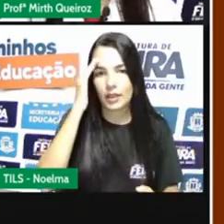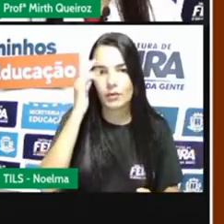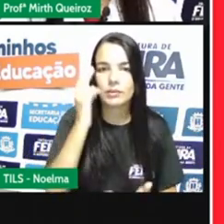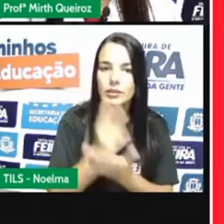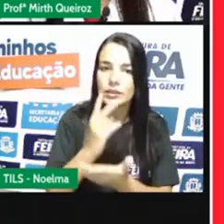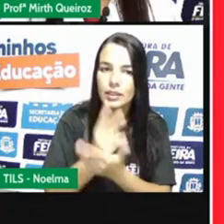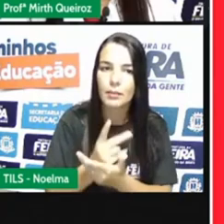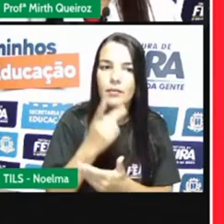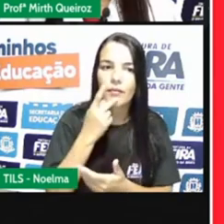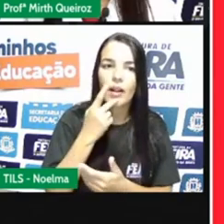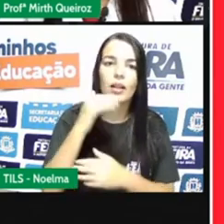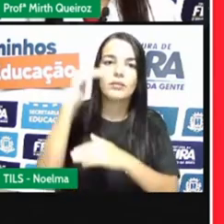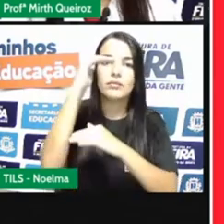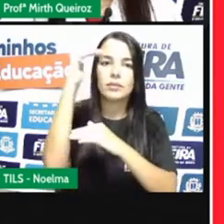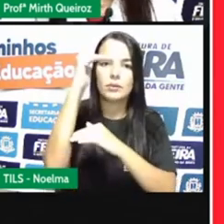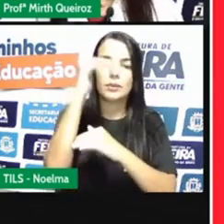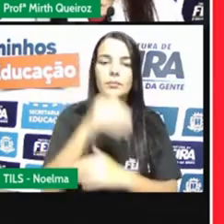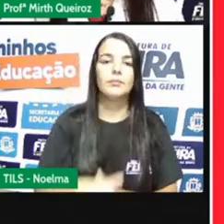o numerador.